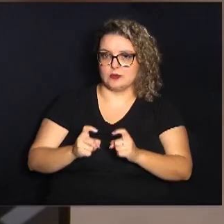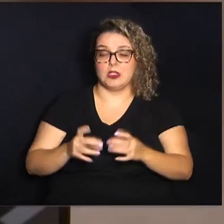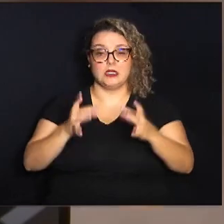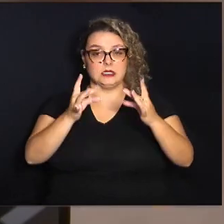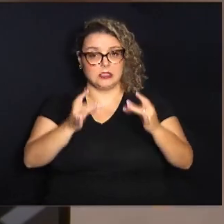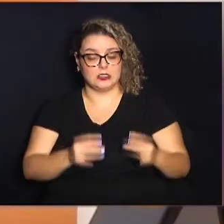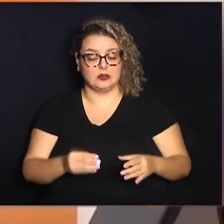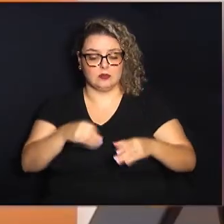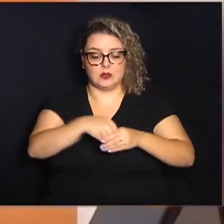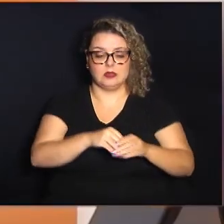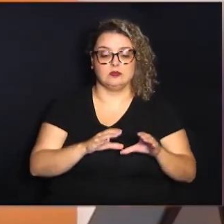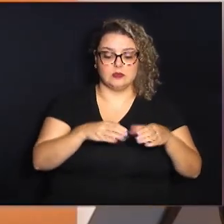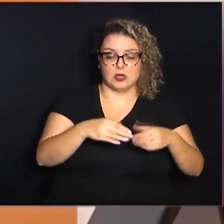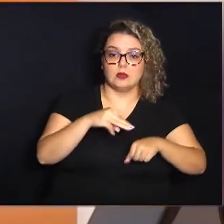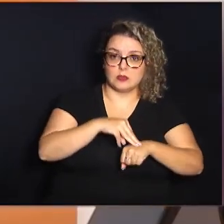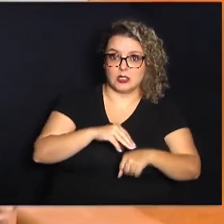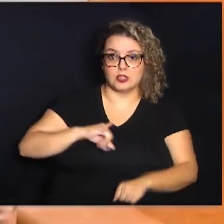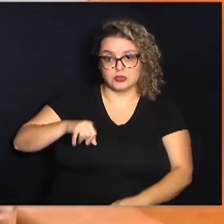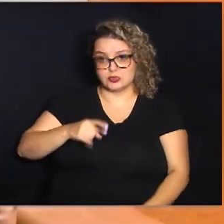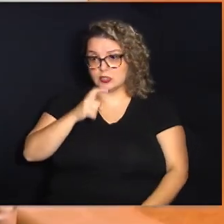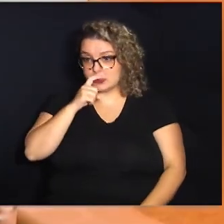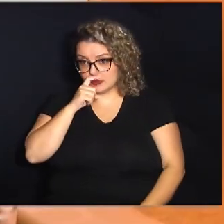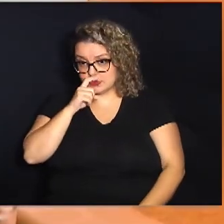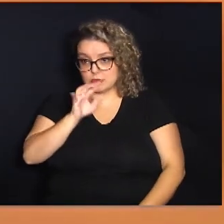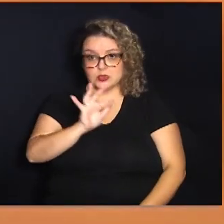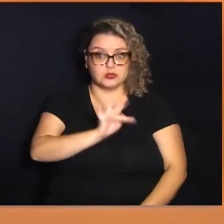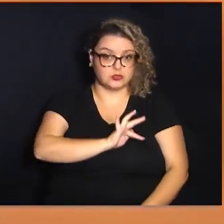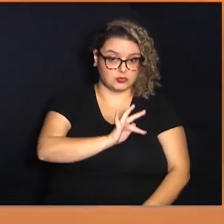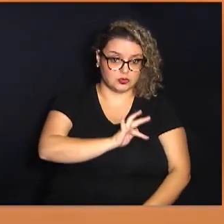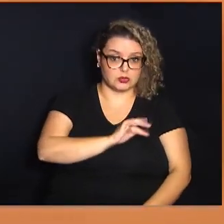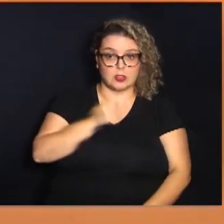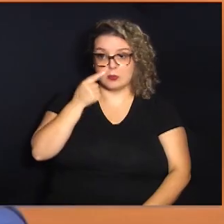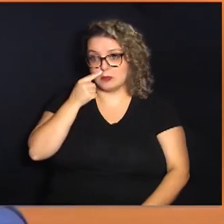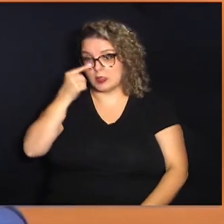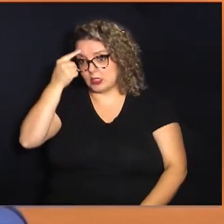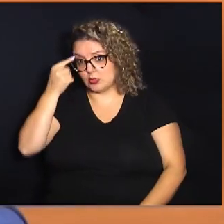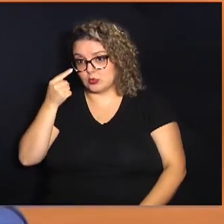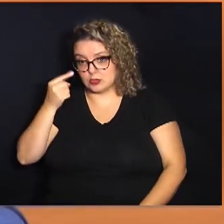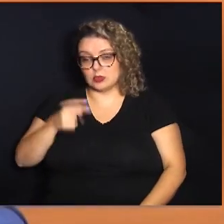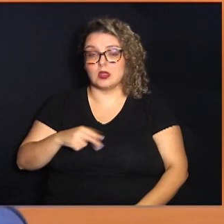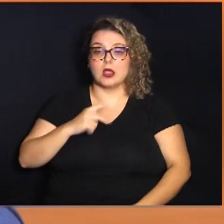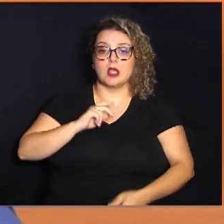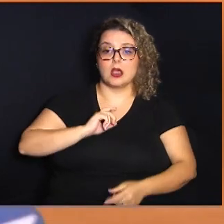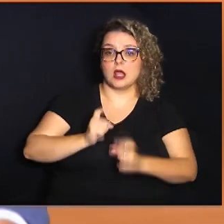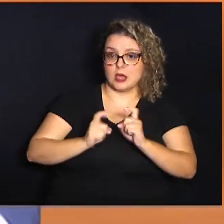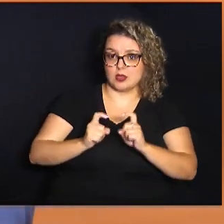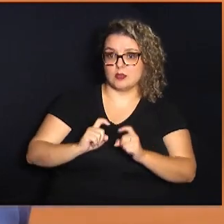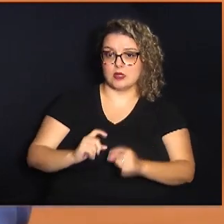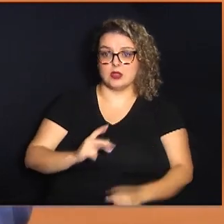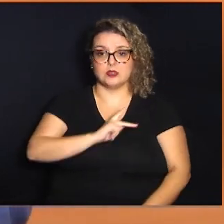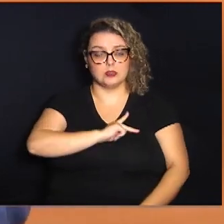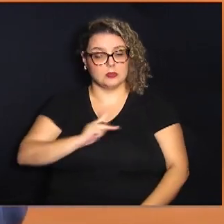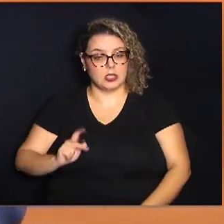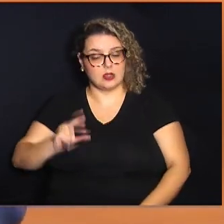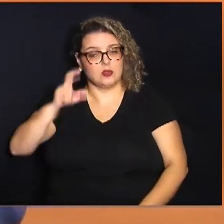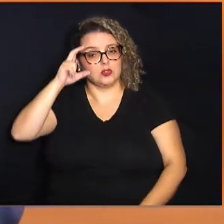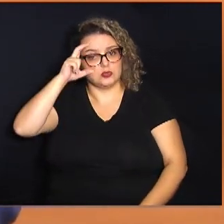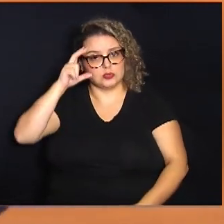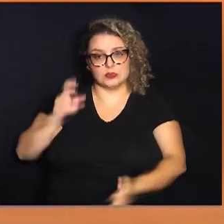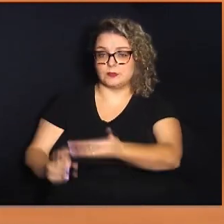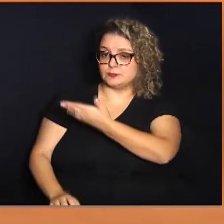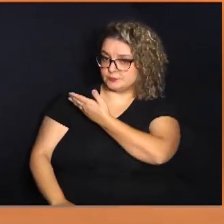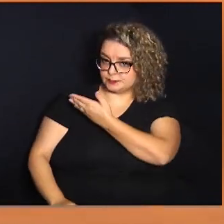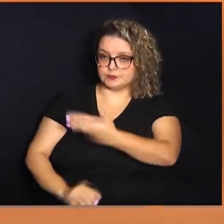pelos vereadores-membros Jorge Schneider, Fernando Mendes, Paola Miguel, a reunião aconteceu sob a presidência do vereador